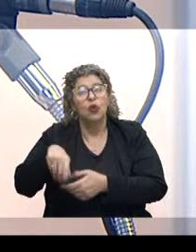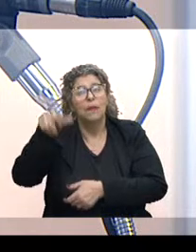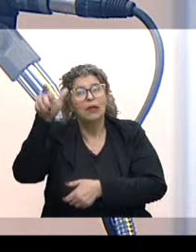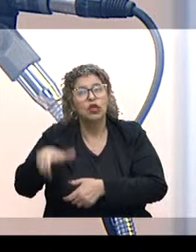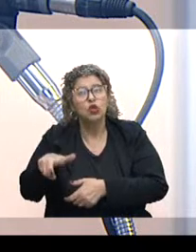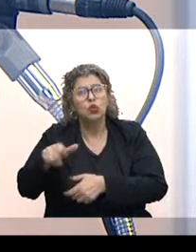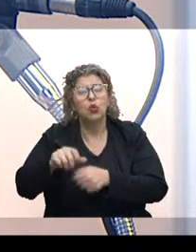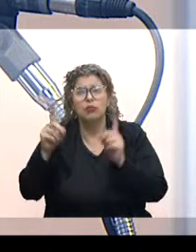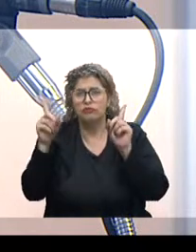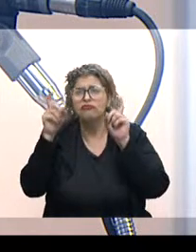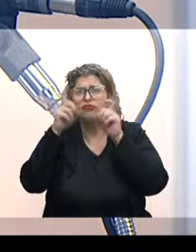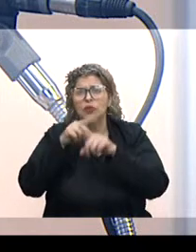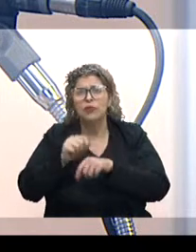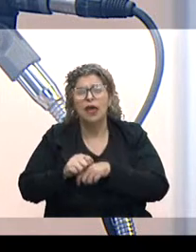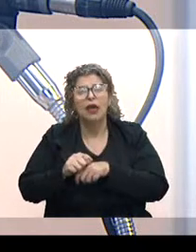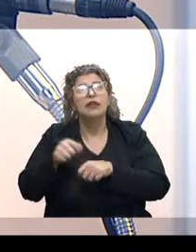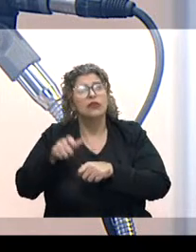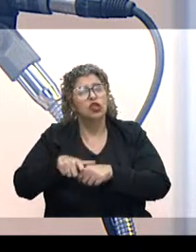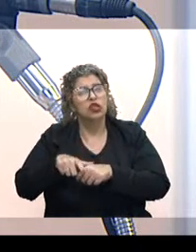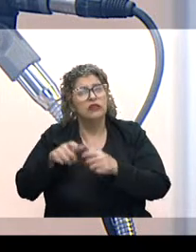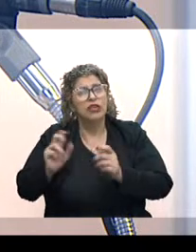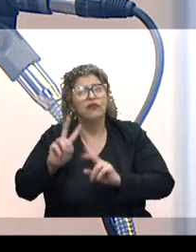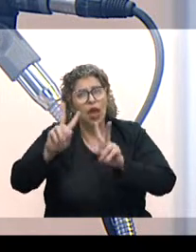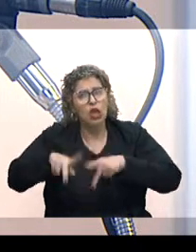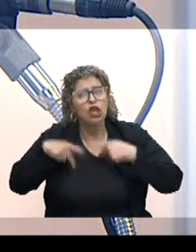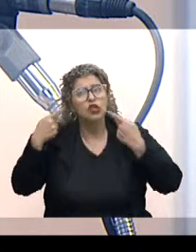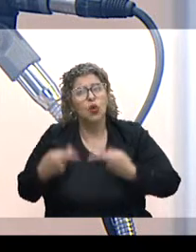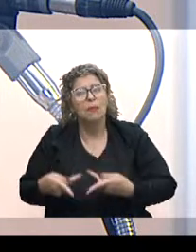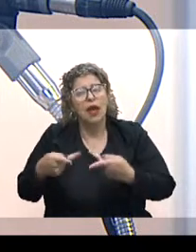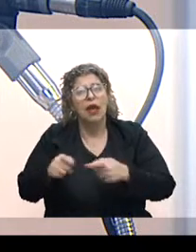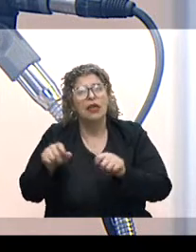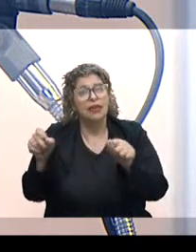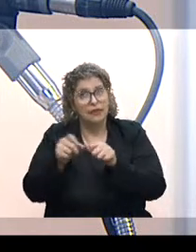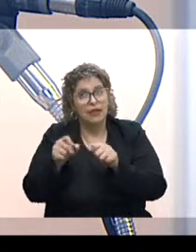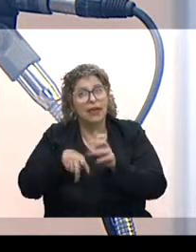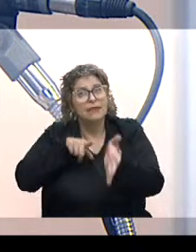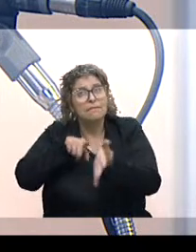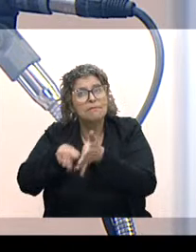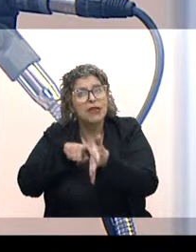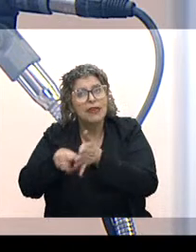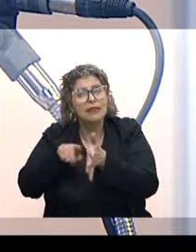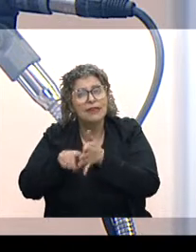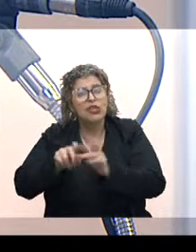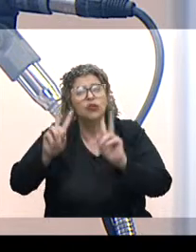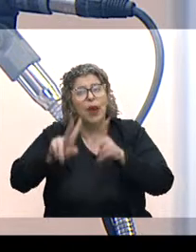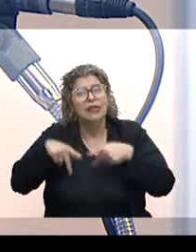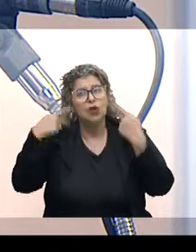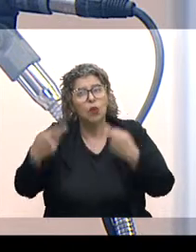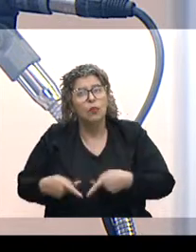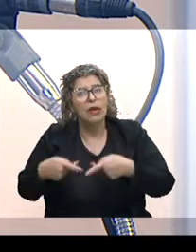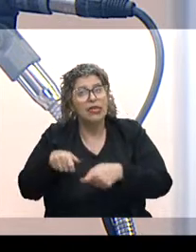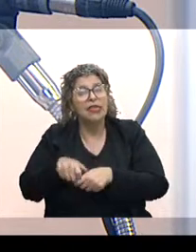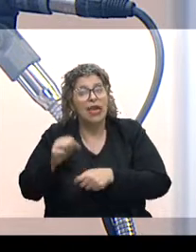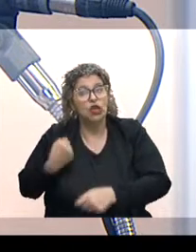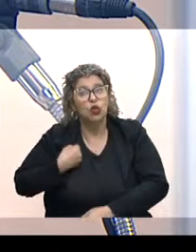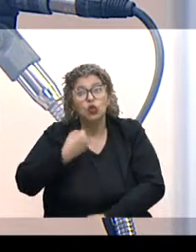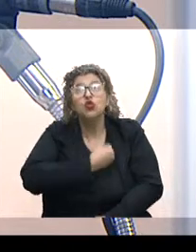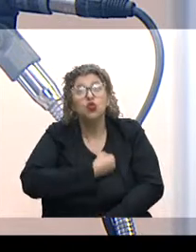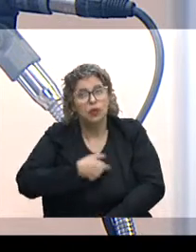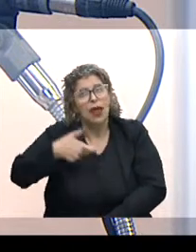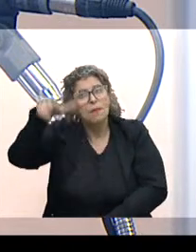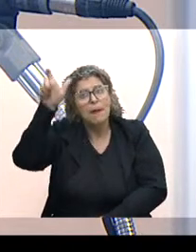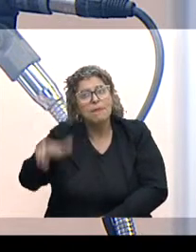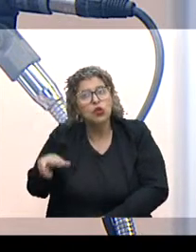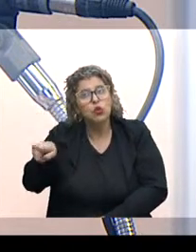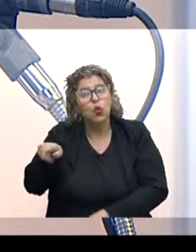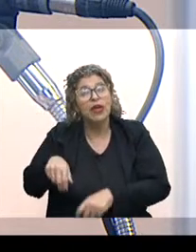com uma dificuldade muito grande. Se mantivermos a nossa humanidade e conjugarmos essa pesquisa com essa humanidade de cada número desses, é uma pessoa